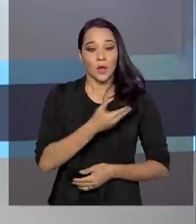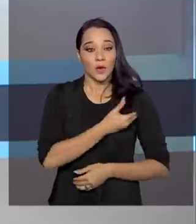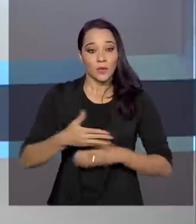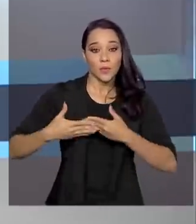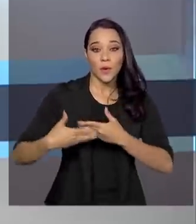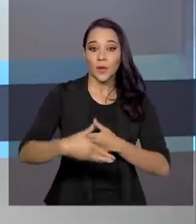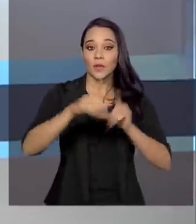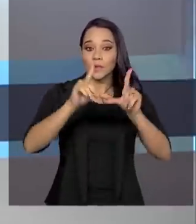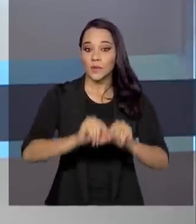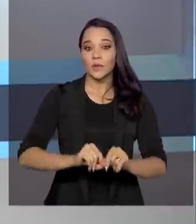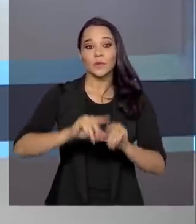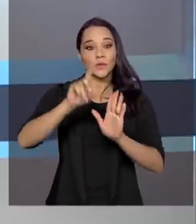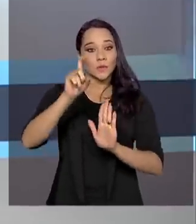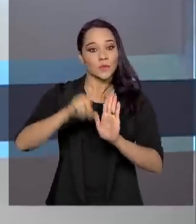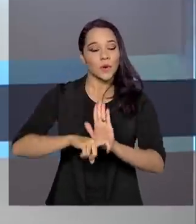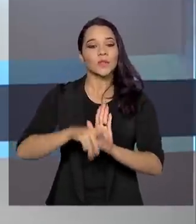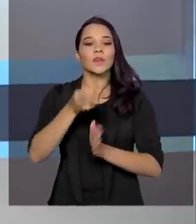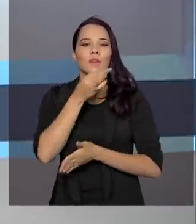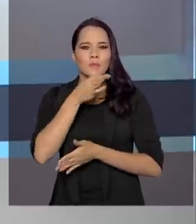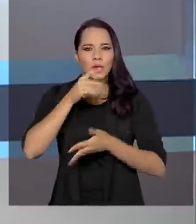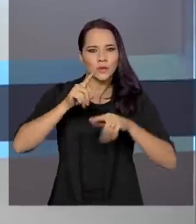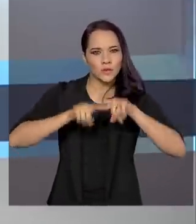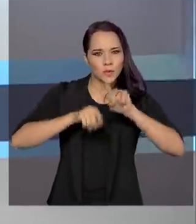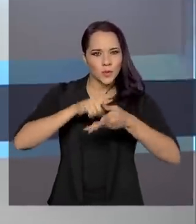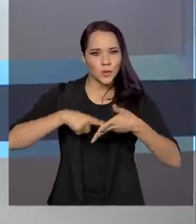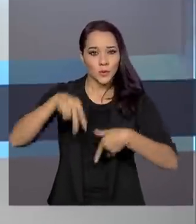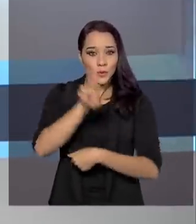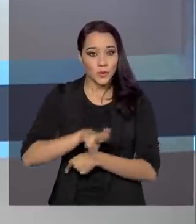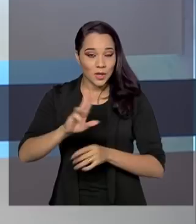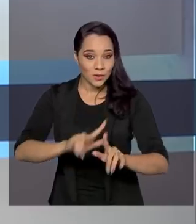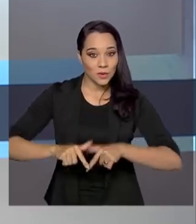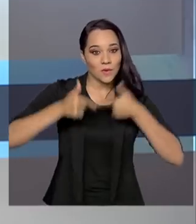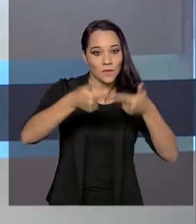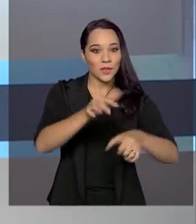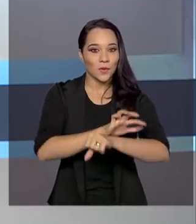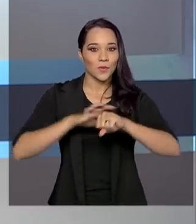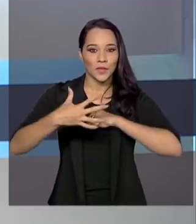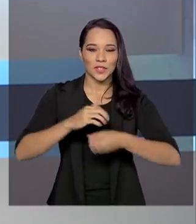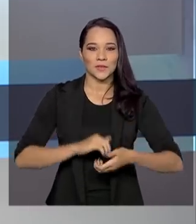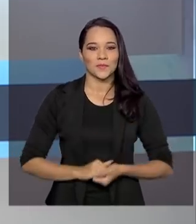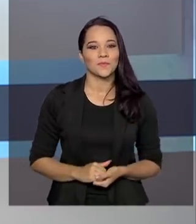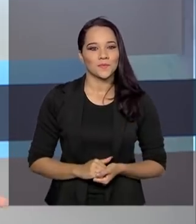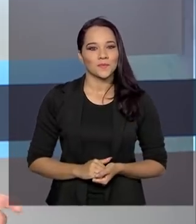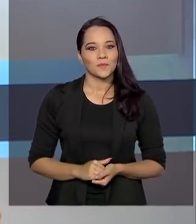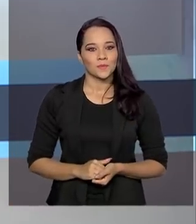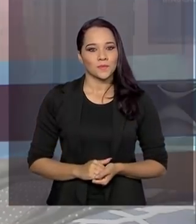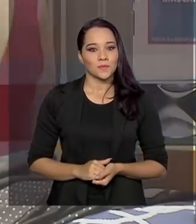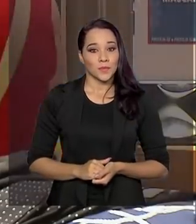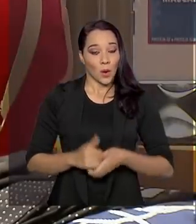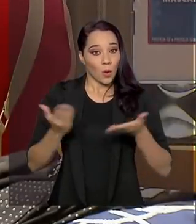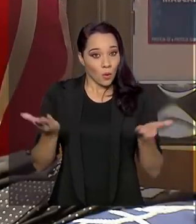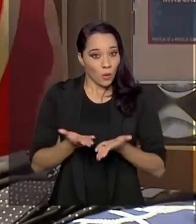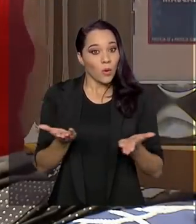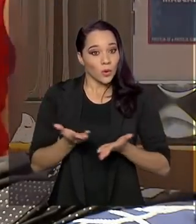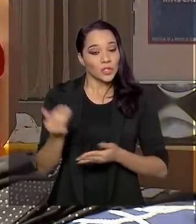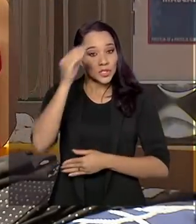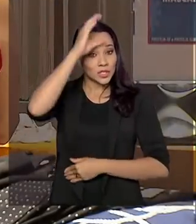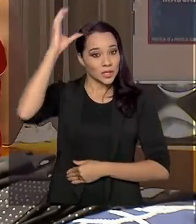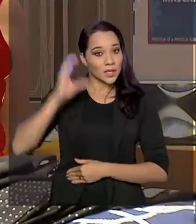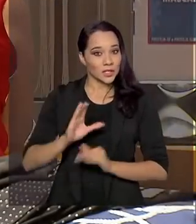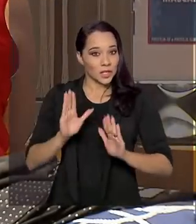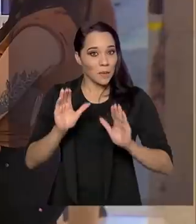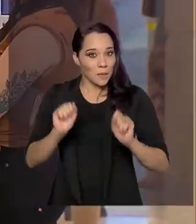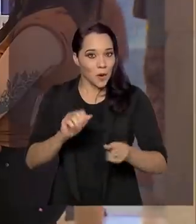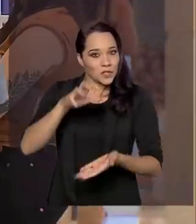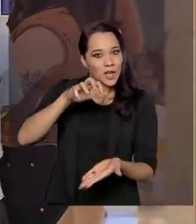redução de impostos sobre remédios e produtos utilizados no combate à Covid-19. A partir de hoje, clientes